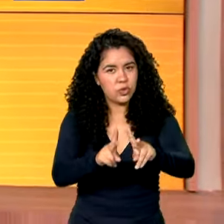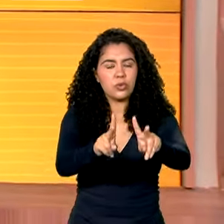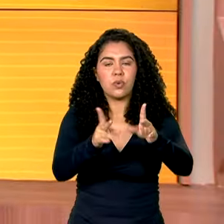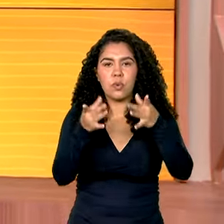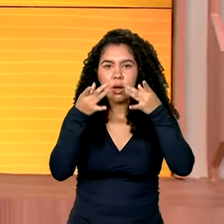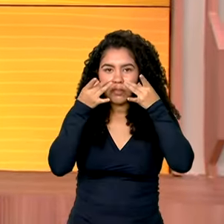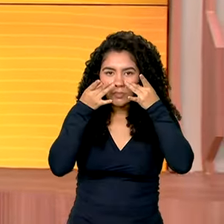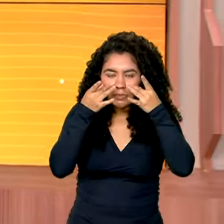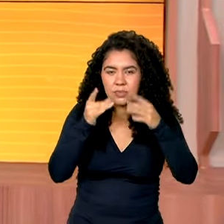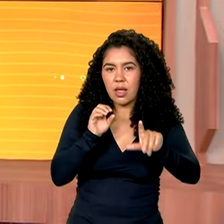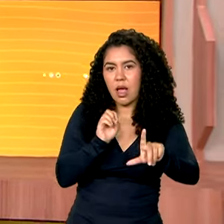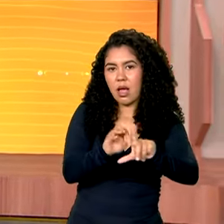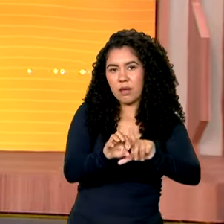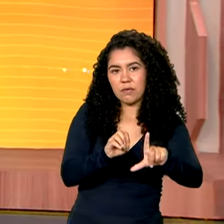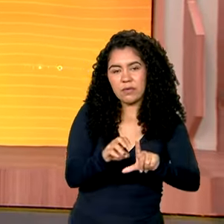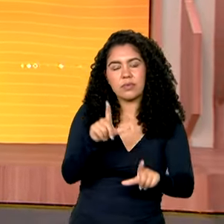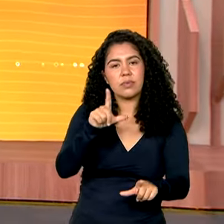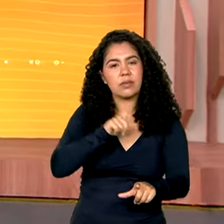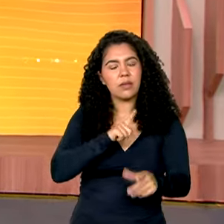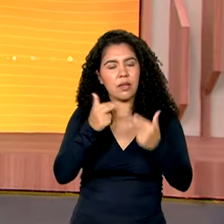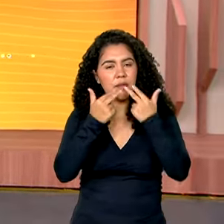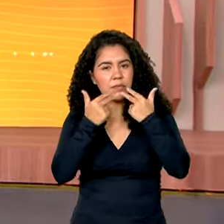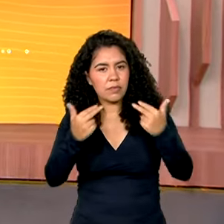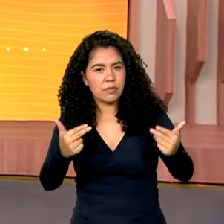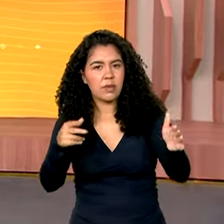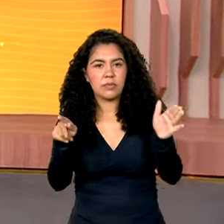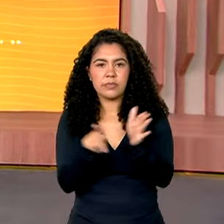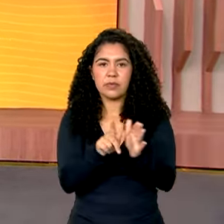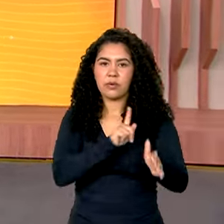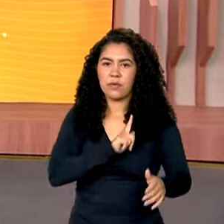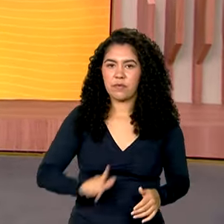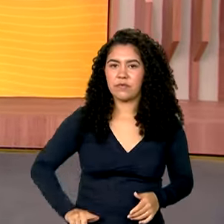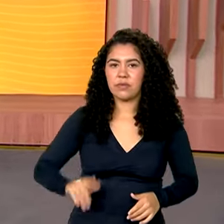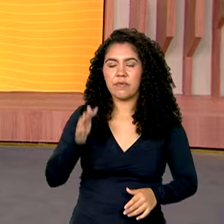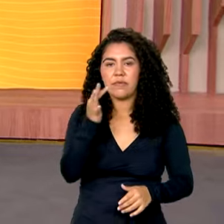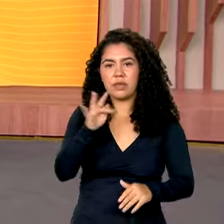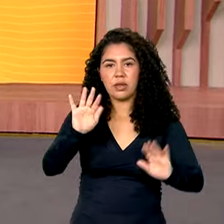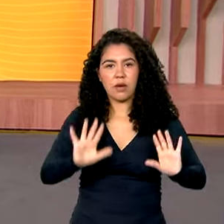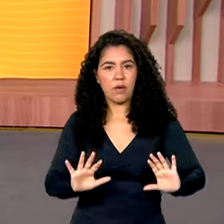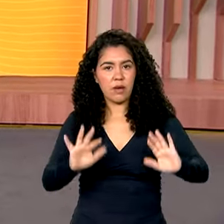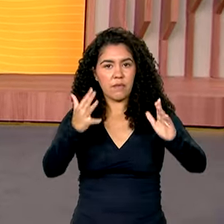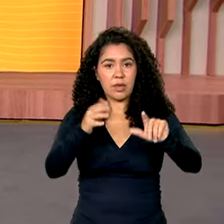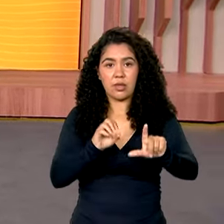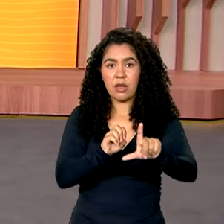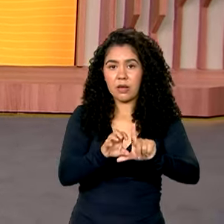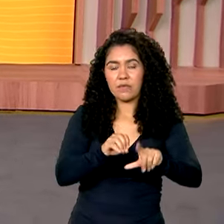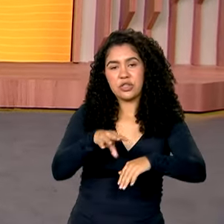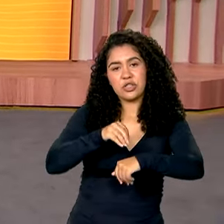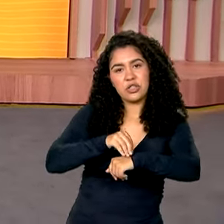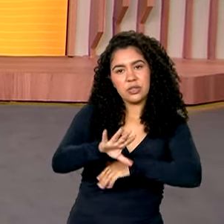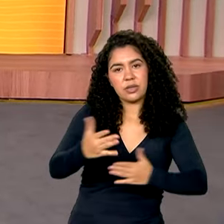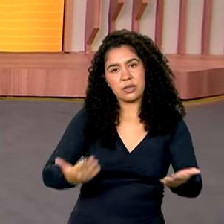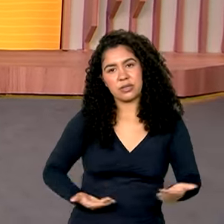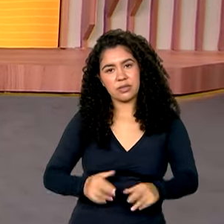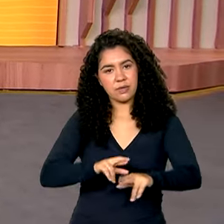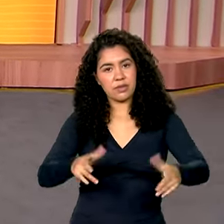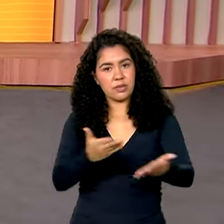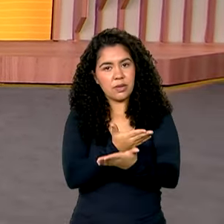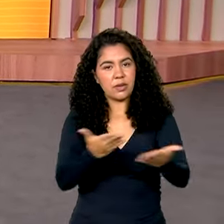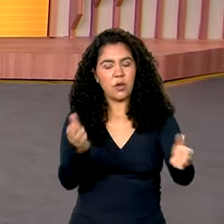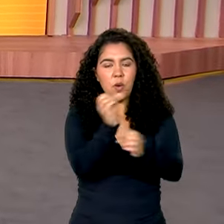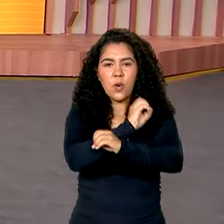vivo. Você tem todas as notícias do governo federal, com eventos ao vivo, dicas e serviços para você, cidadão.